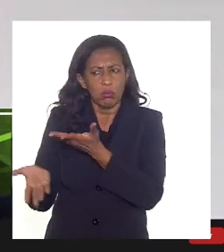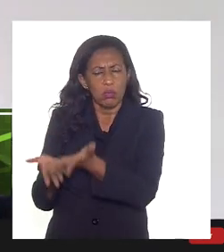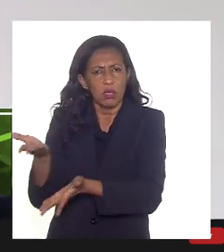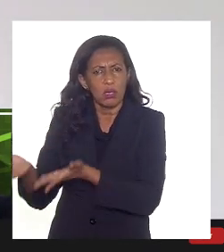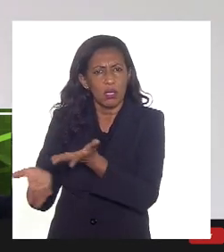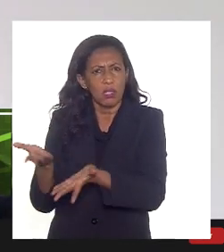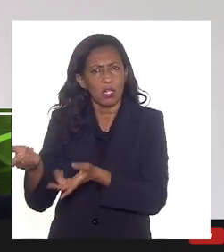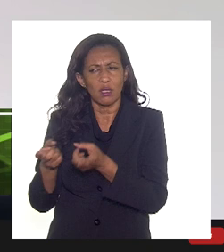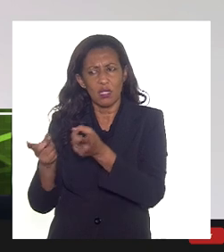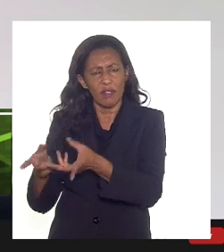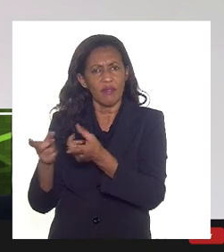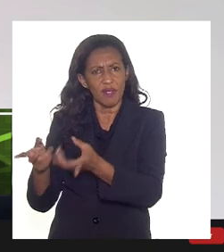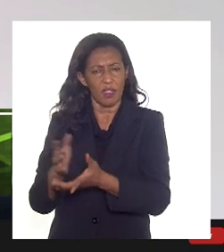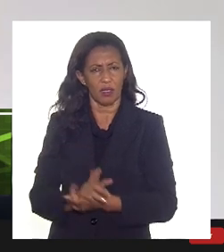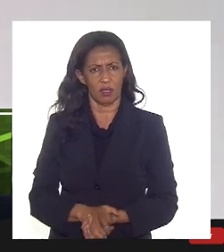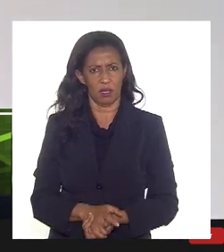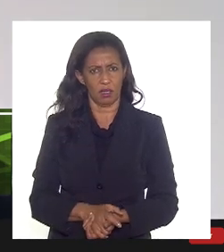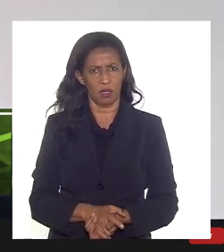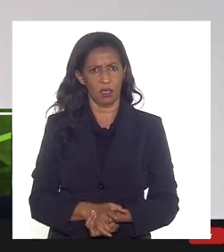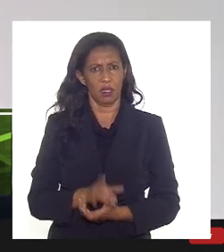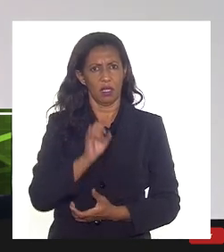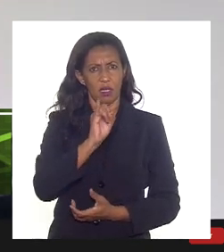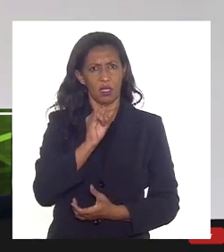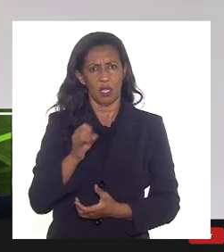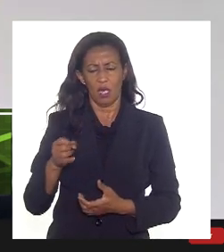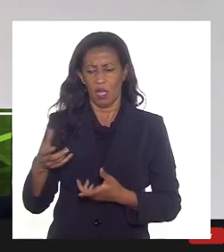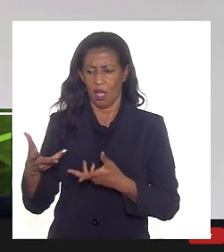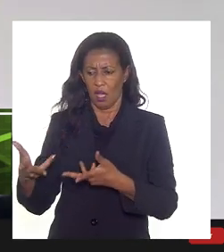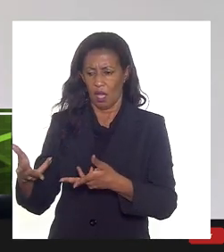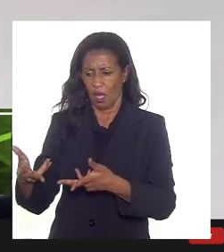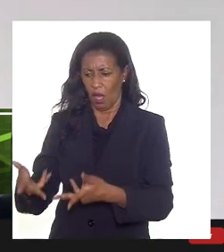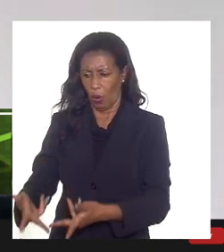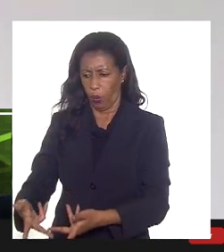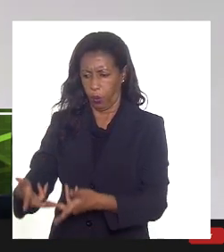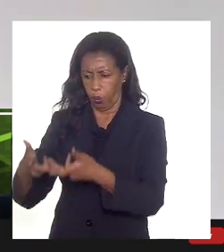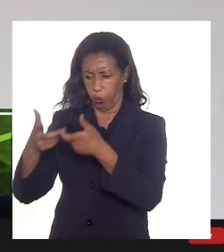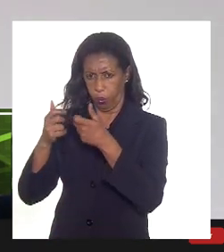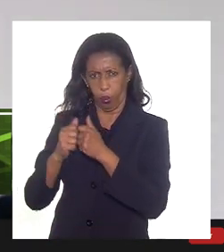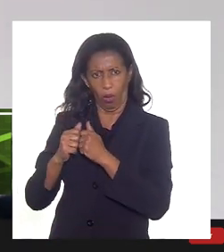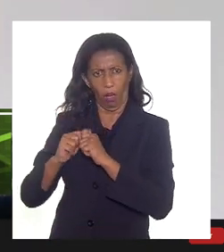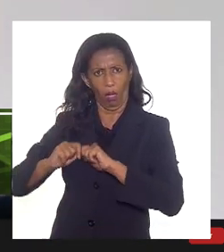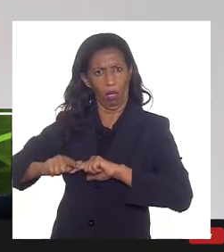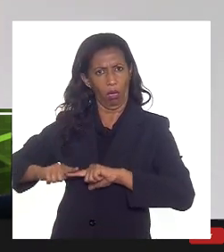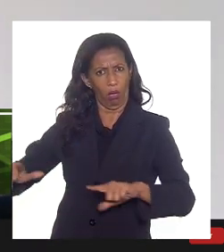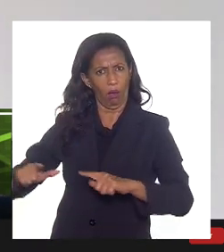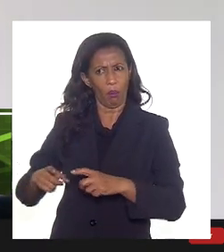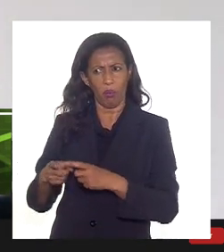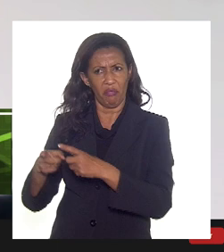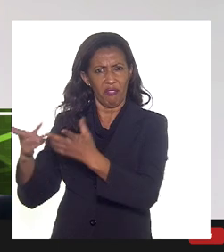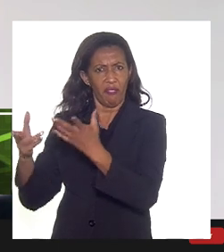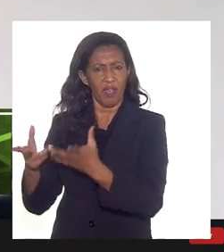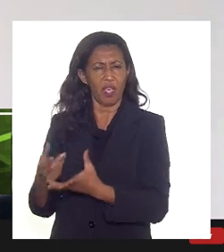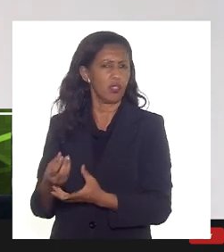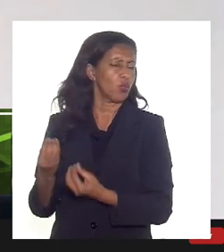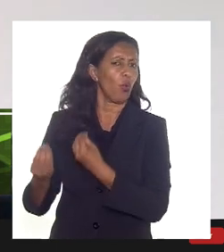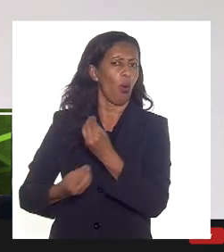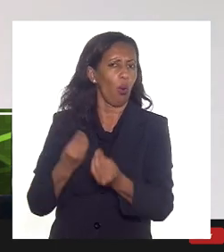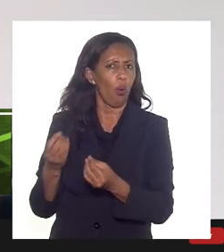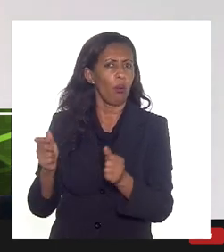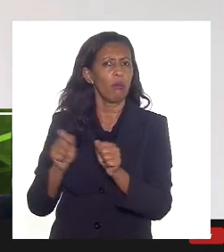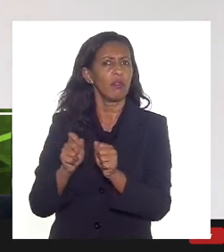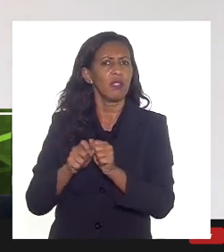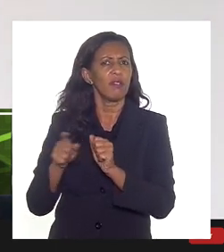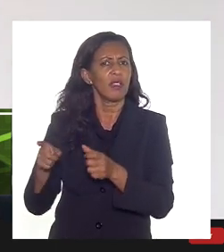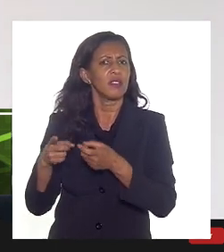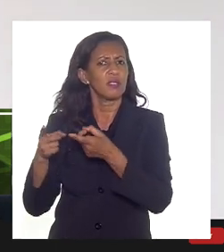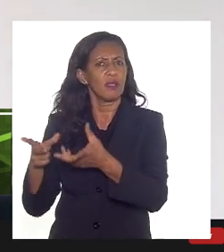possível venda se isso é retirado volta depreciado ou tem algum retorno para estado do do